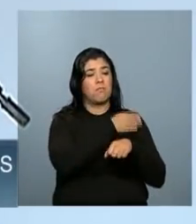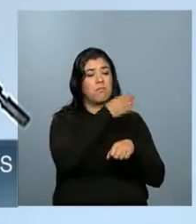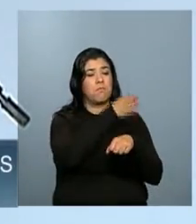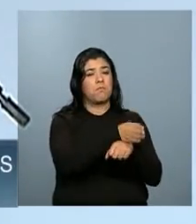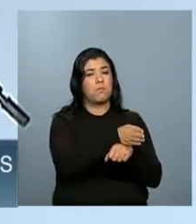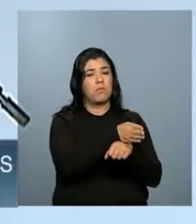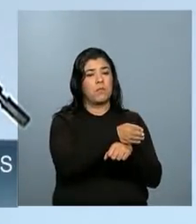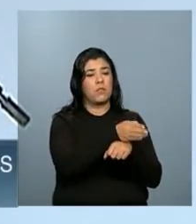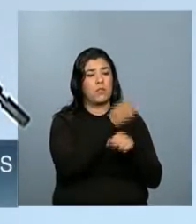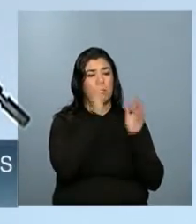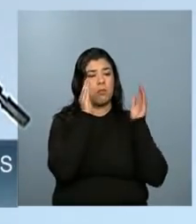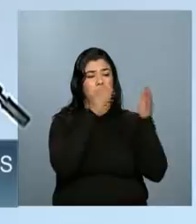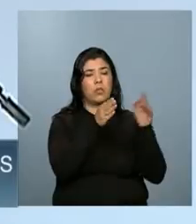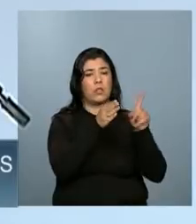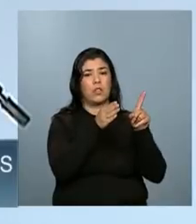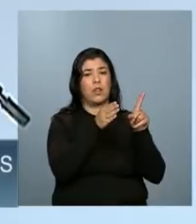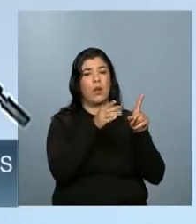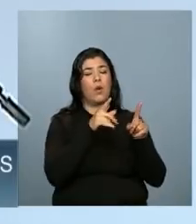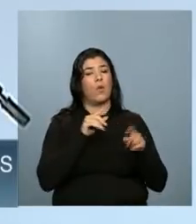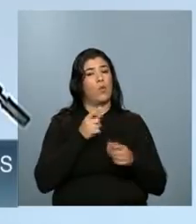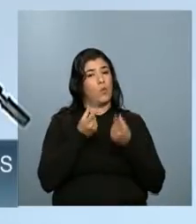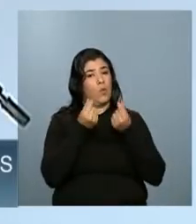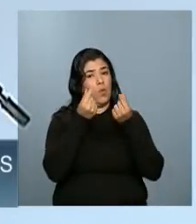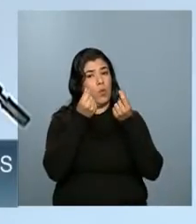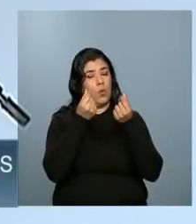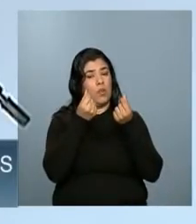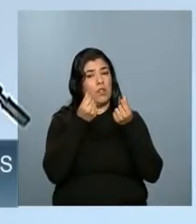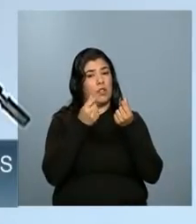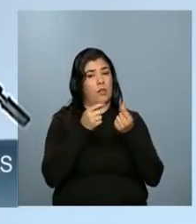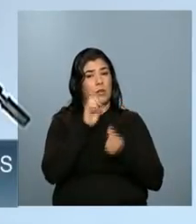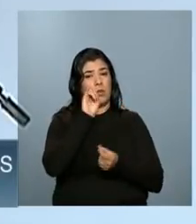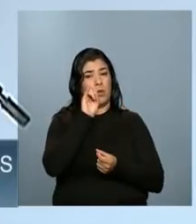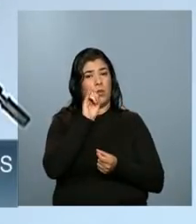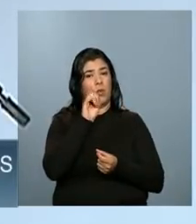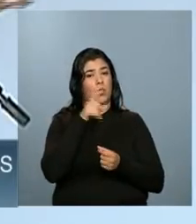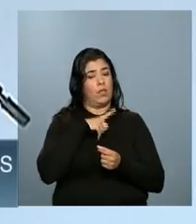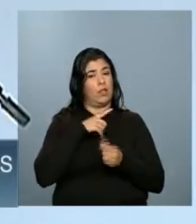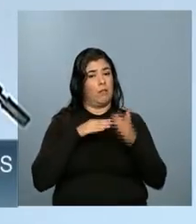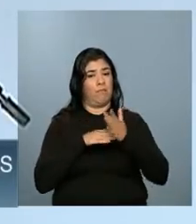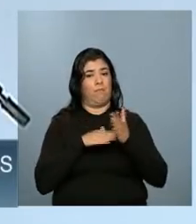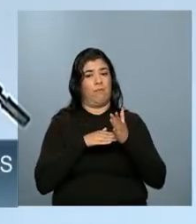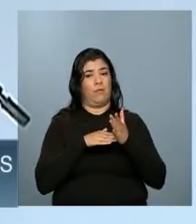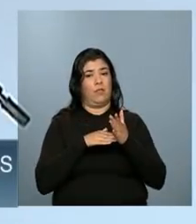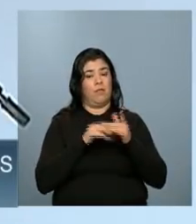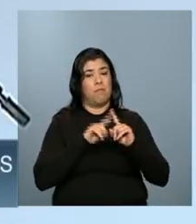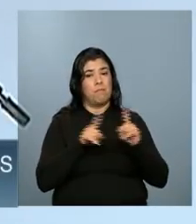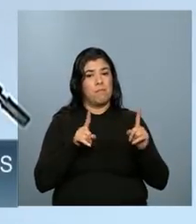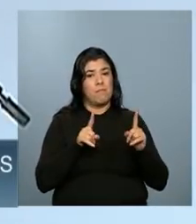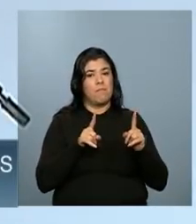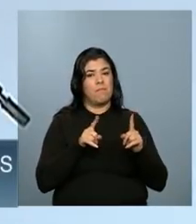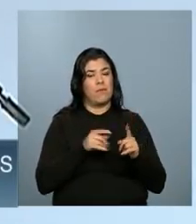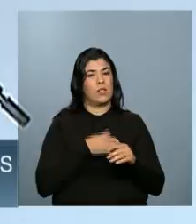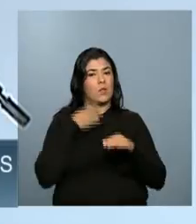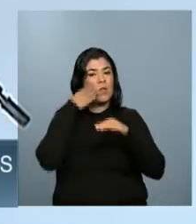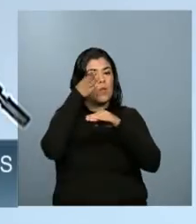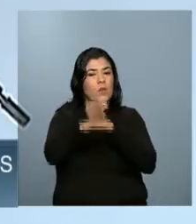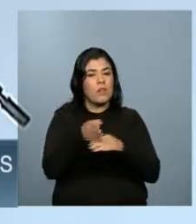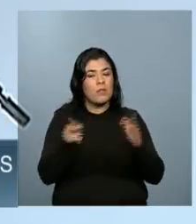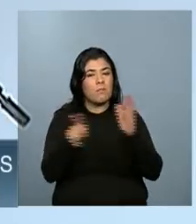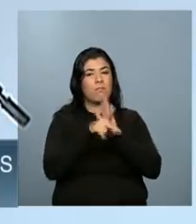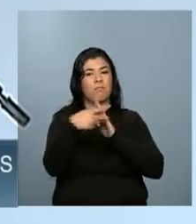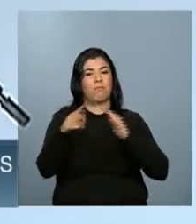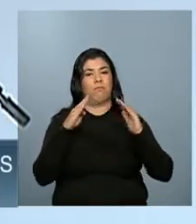porque o dinheiro é finito. E o governo federal, sob o comando da presidenta Dilma, tem deixado claro